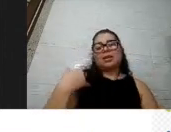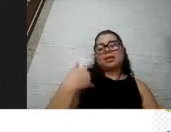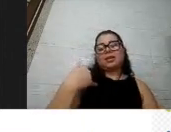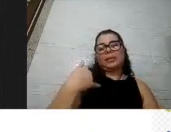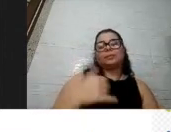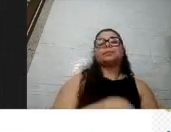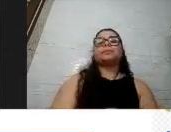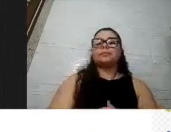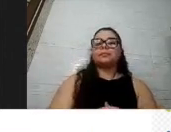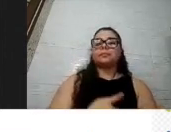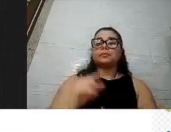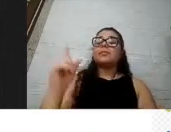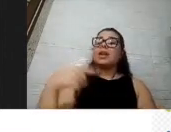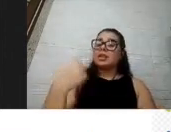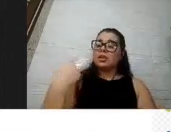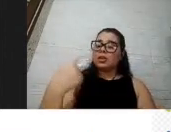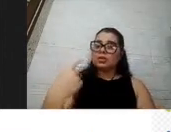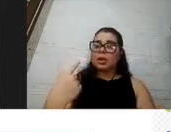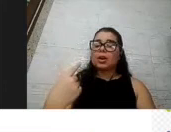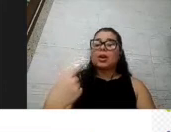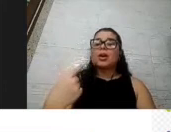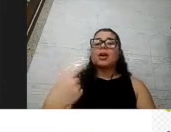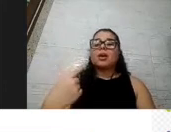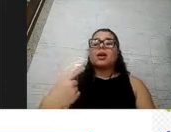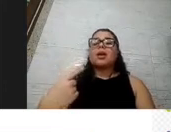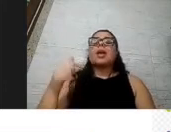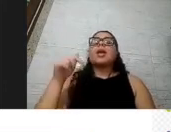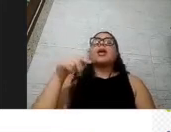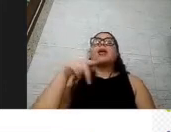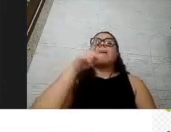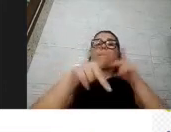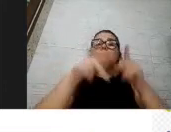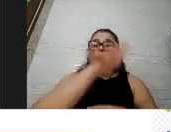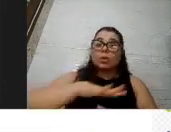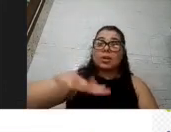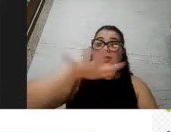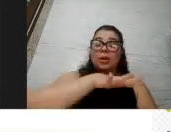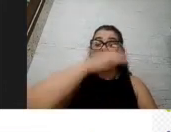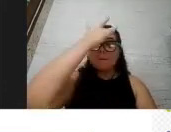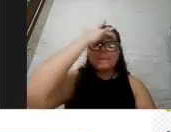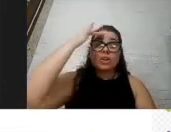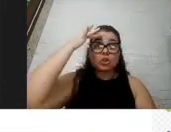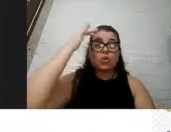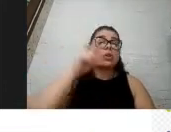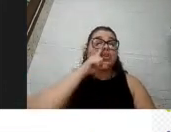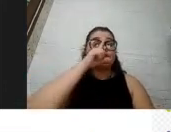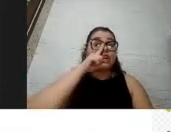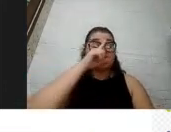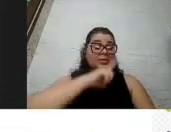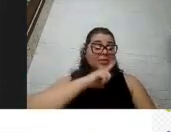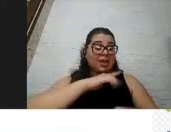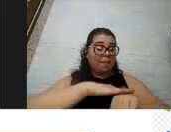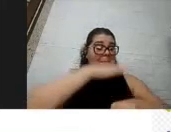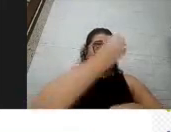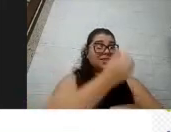na nossa população em relação à idade pessoas de risco são aquelas que tem mais de 60 anos para